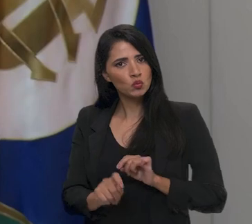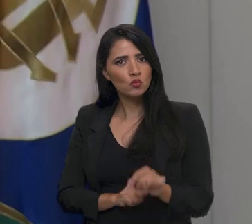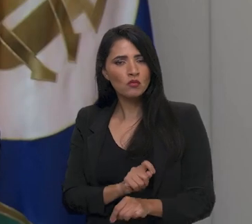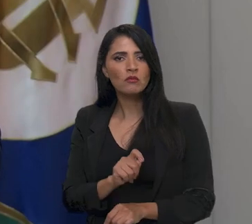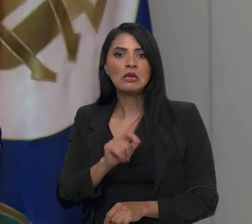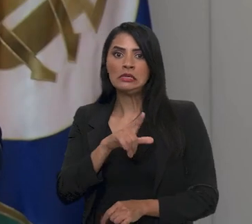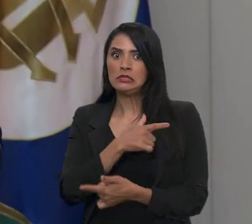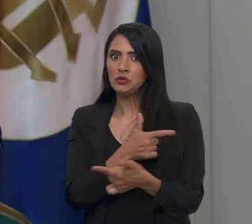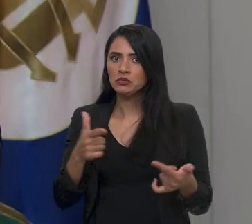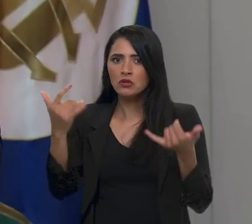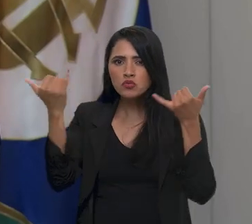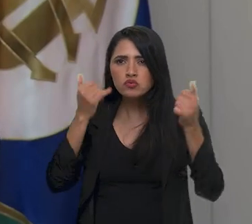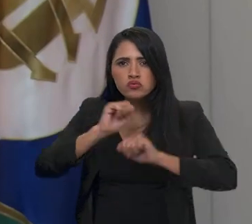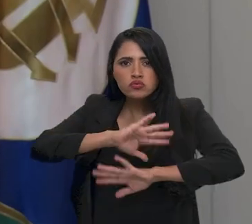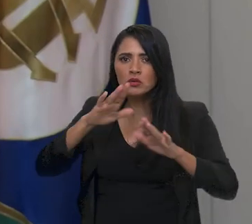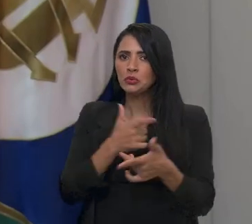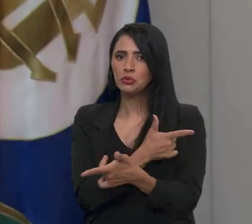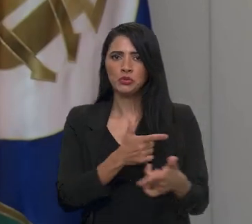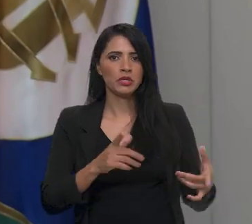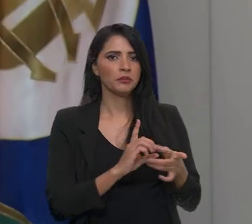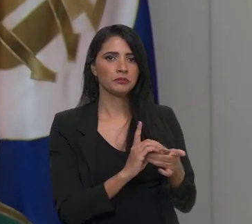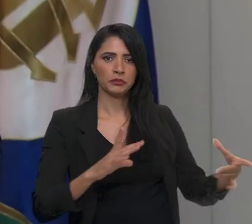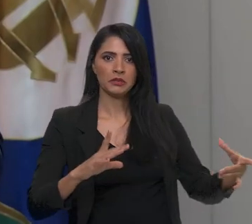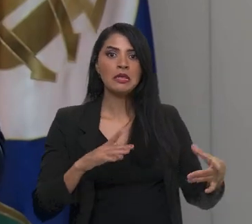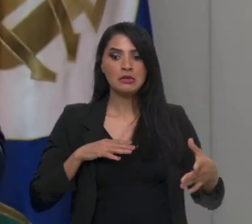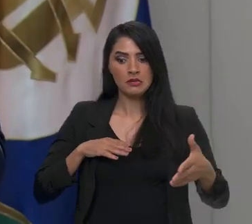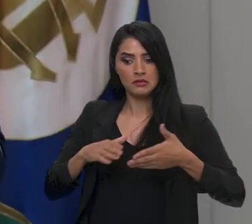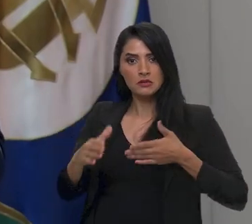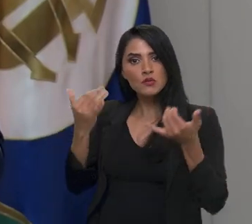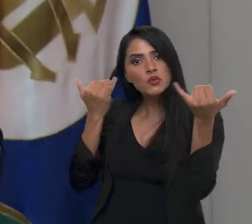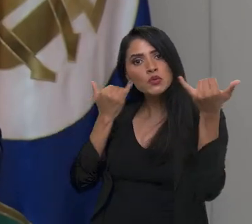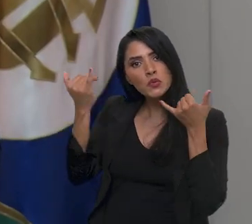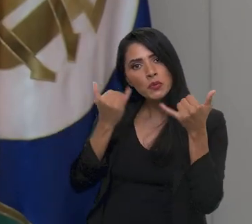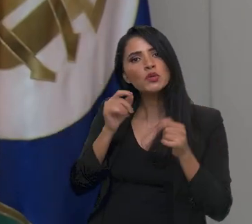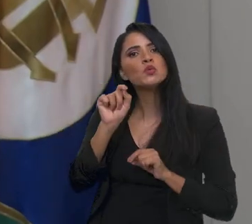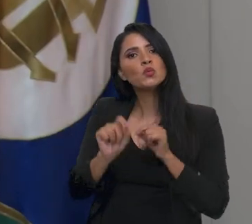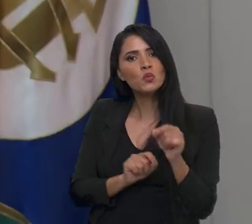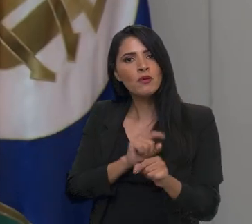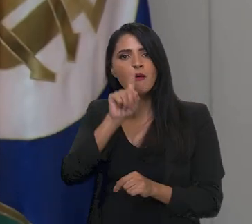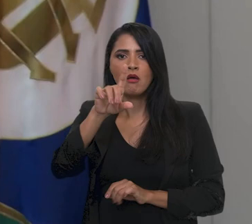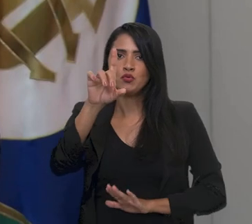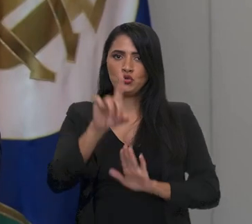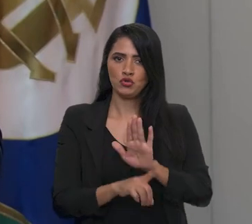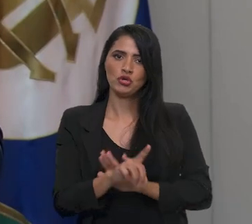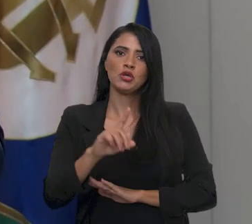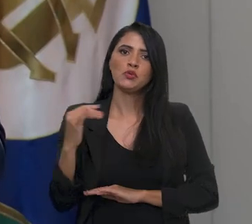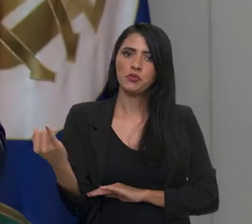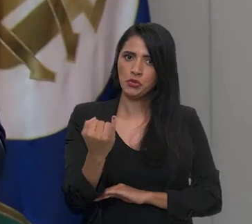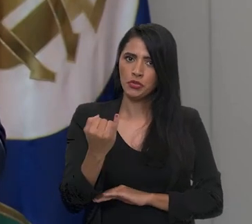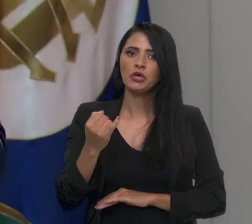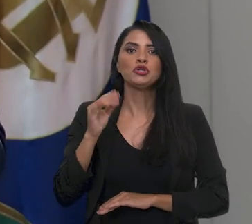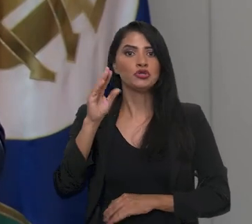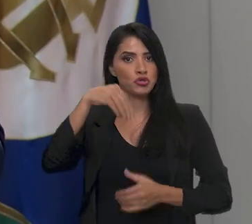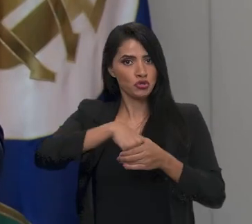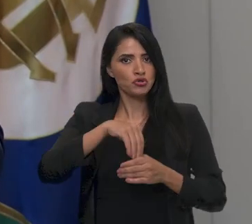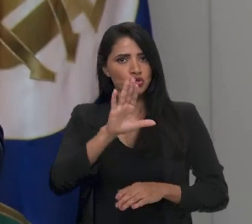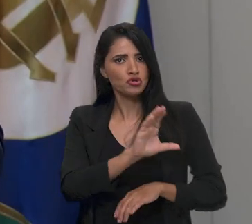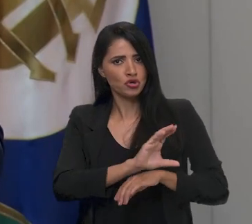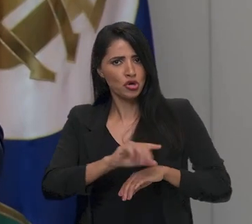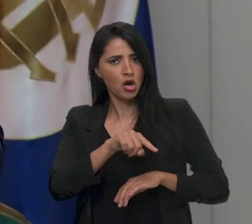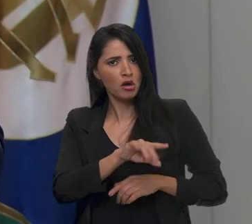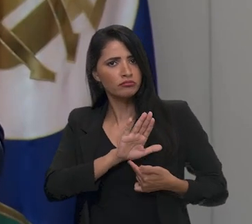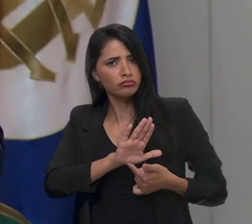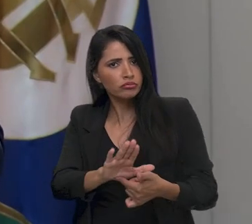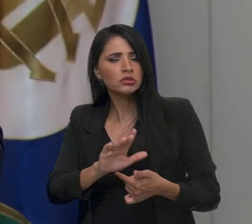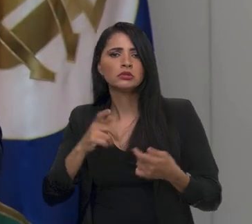Mas a verdade é que sem transparência não há democracia. E o acesso à informação como direito fundamental